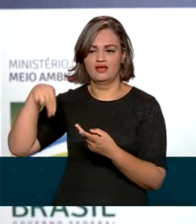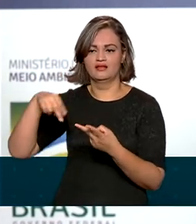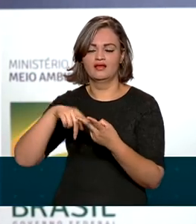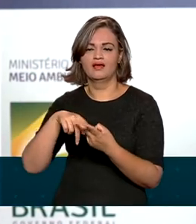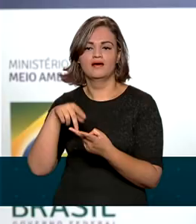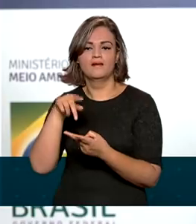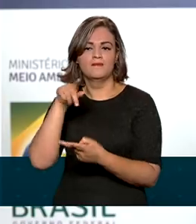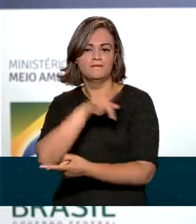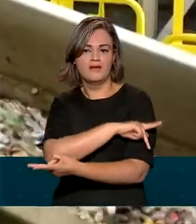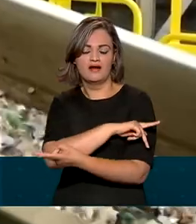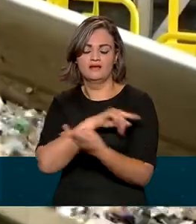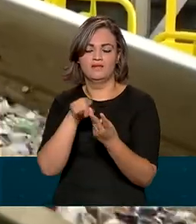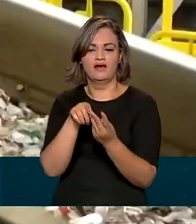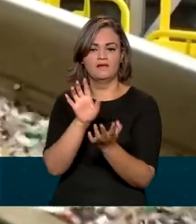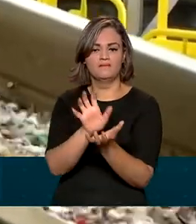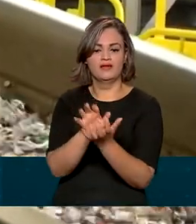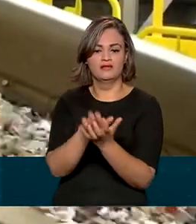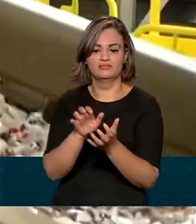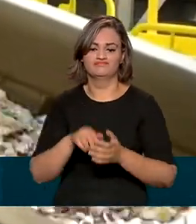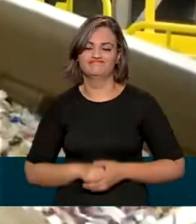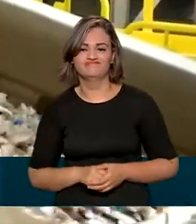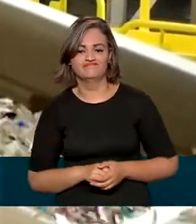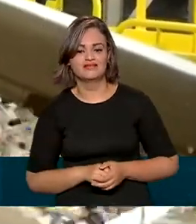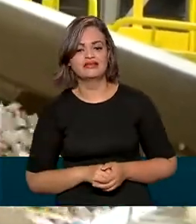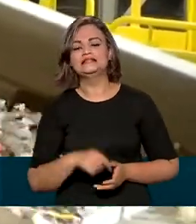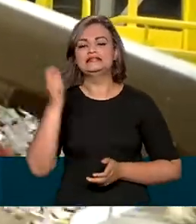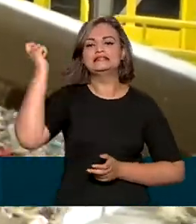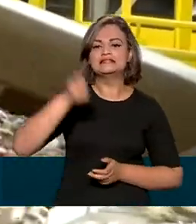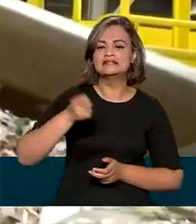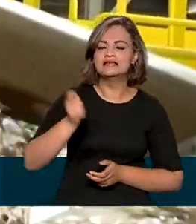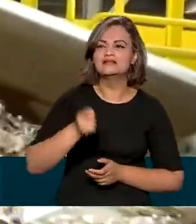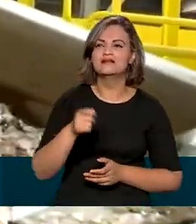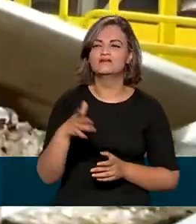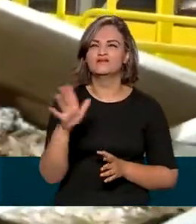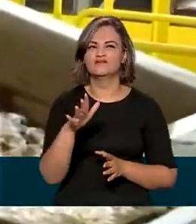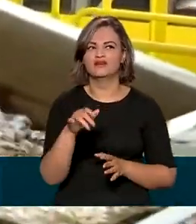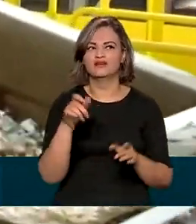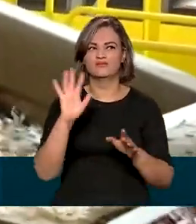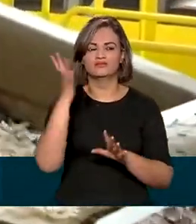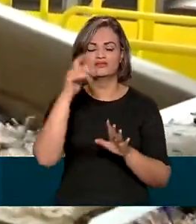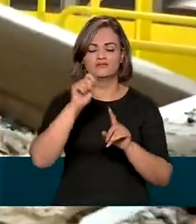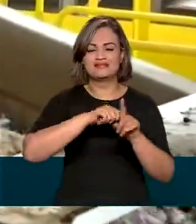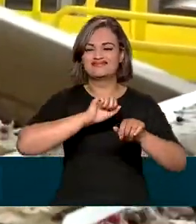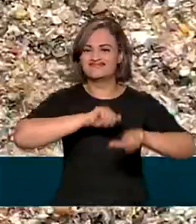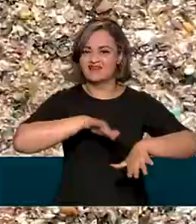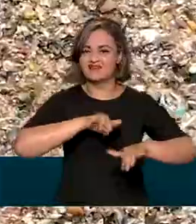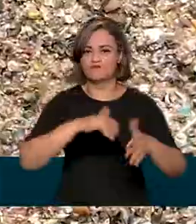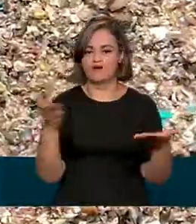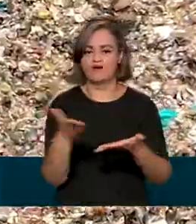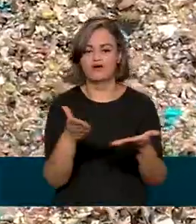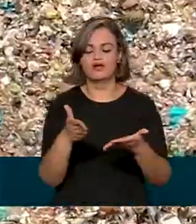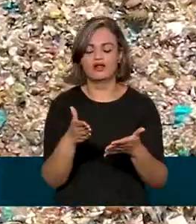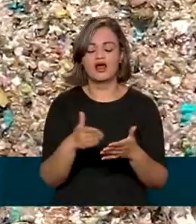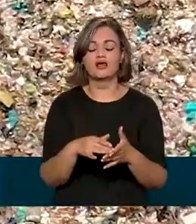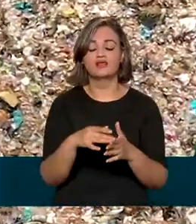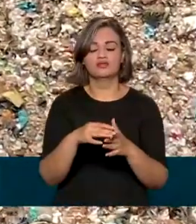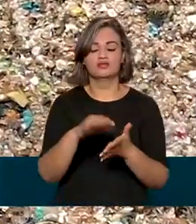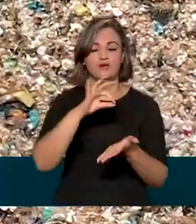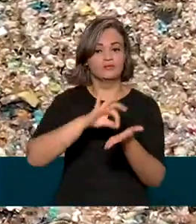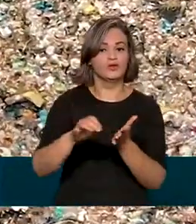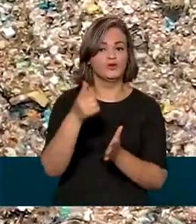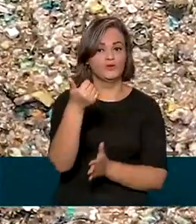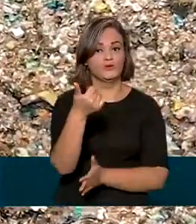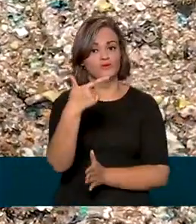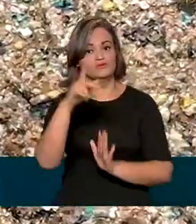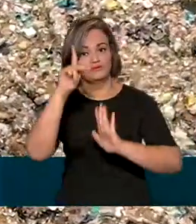e o estado do Pernambuco. E num leilão de energia previsto para setembro deste ano, foram cadastrados 12 projetos,